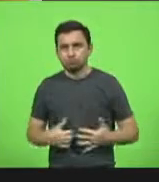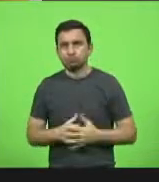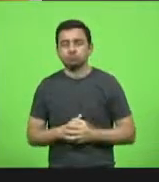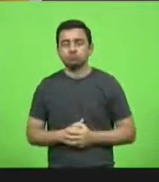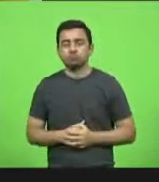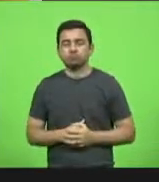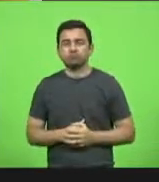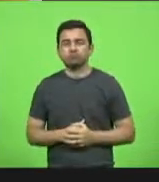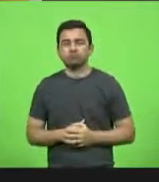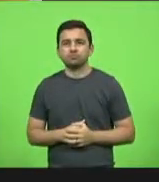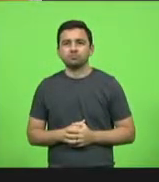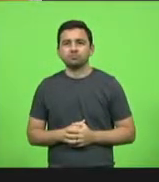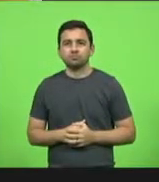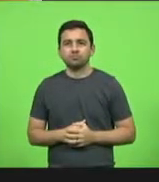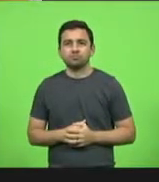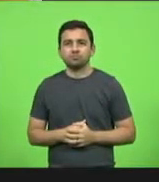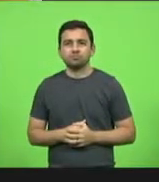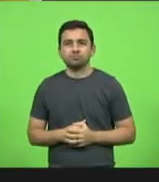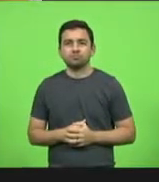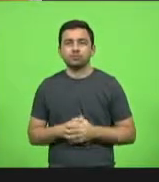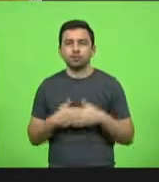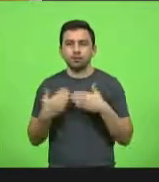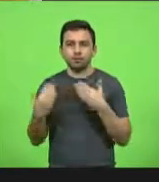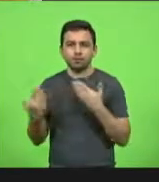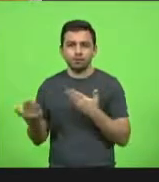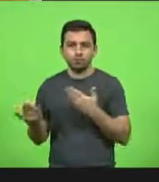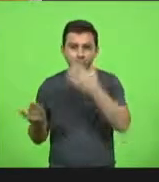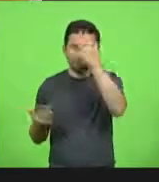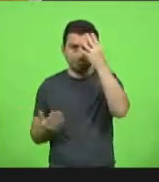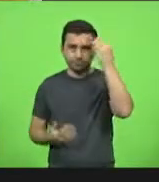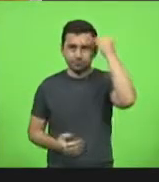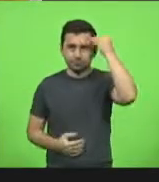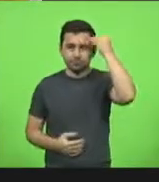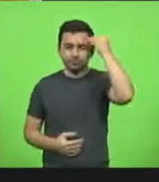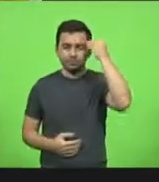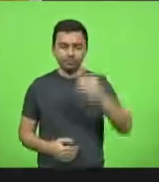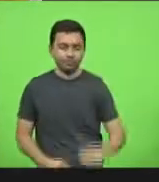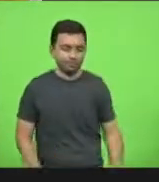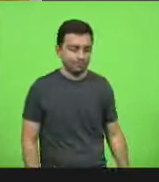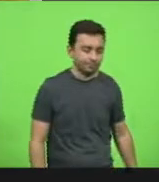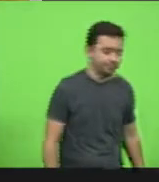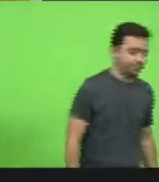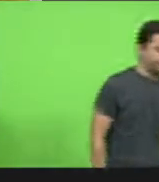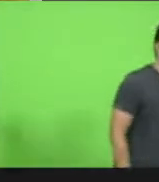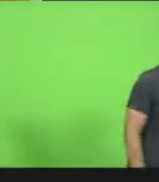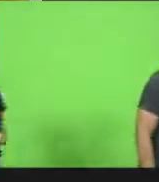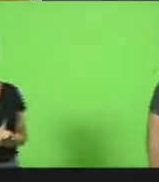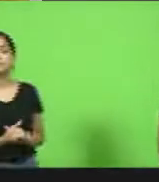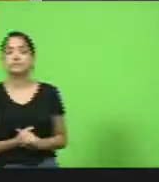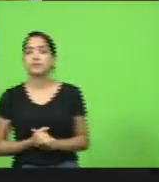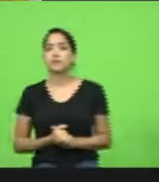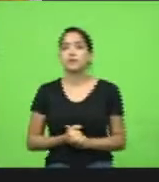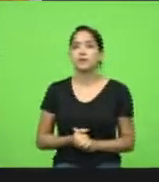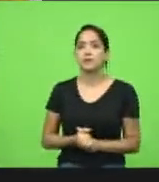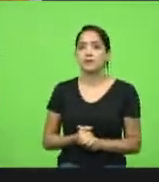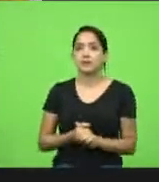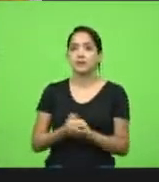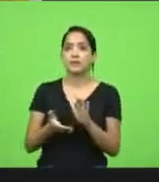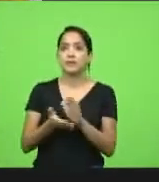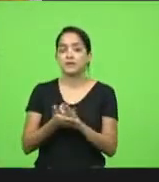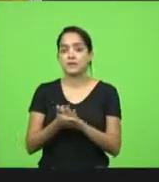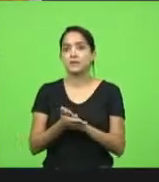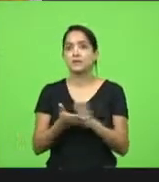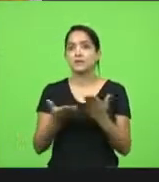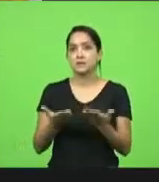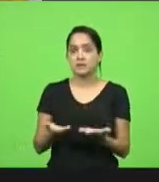Eu acho que a deputada Luciana Carminati, deputada. Também, eu quero lhe parabenizar pela manifestação. E eu fiquei me